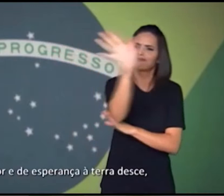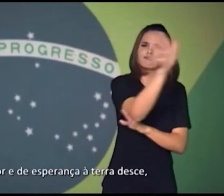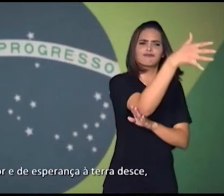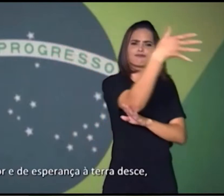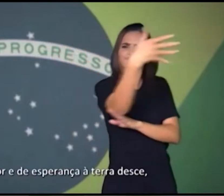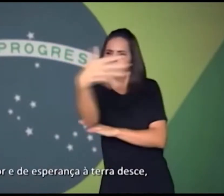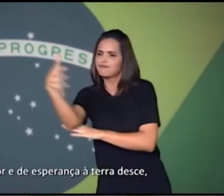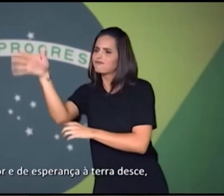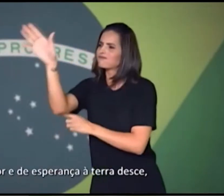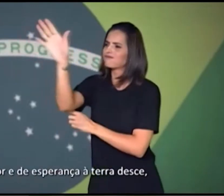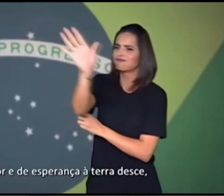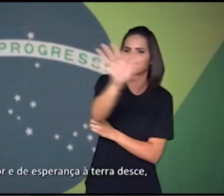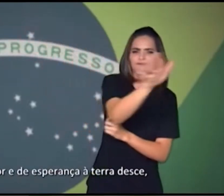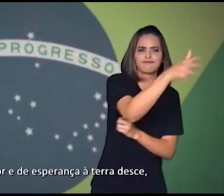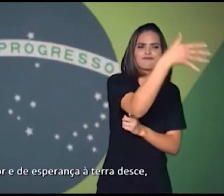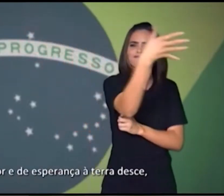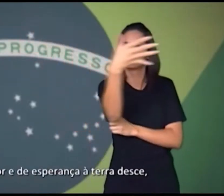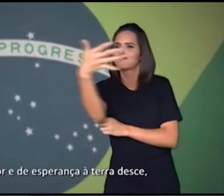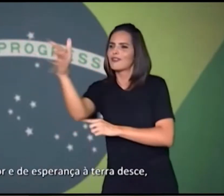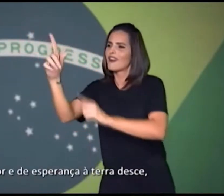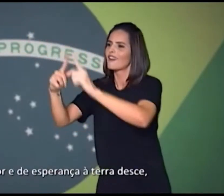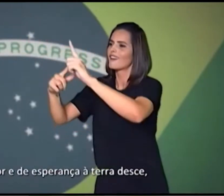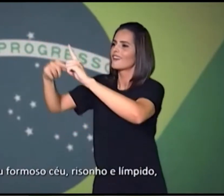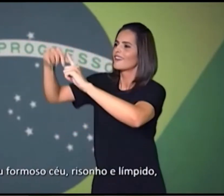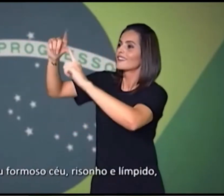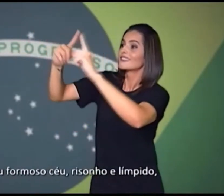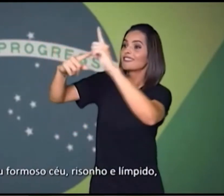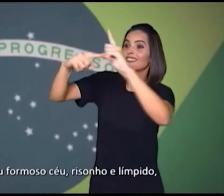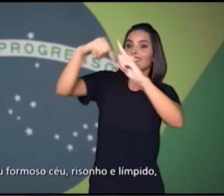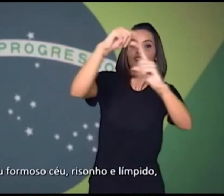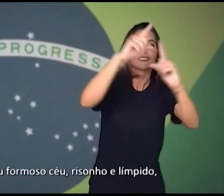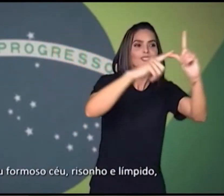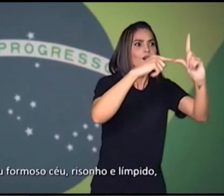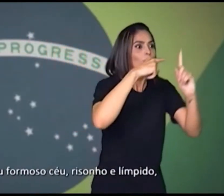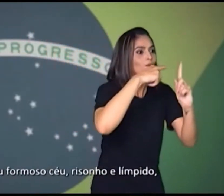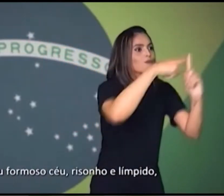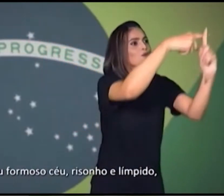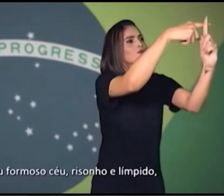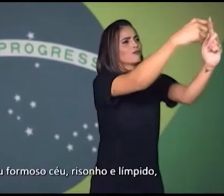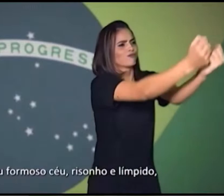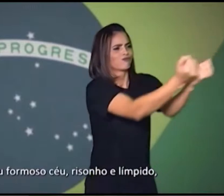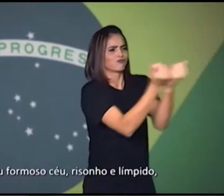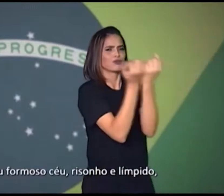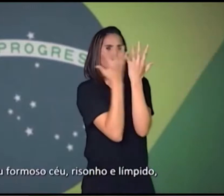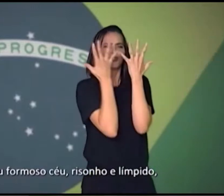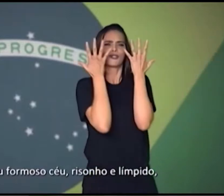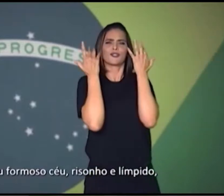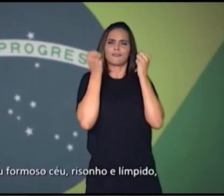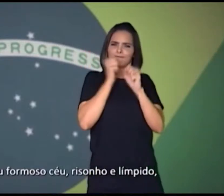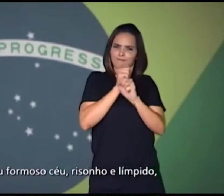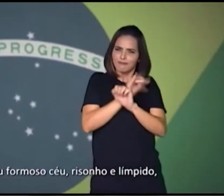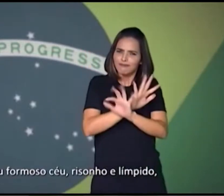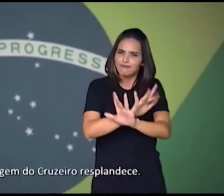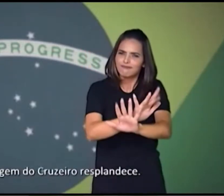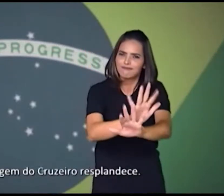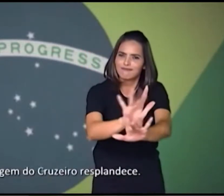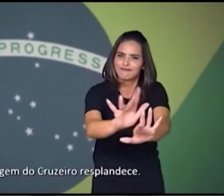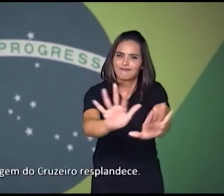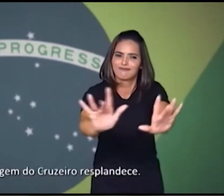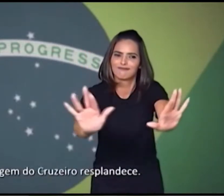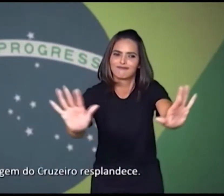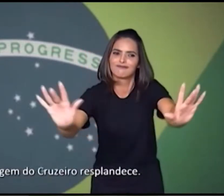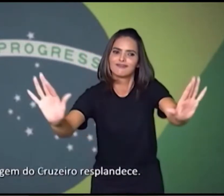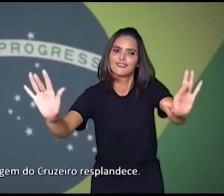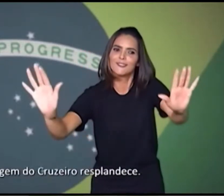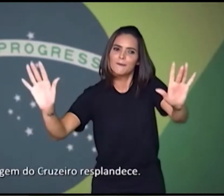amor e de esperança A terra desce Se teu famoso céu visão de líquido A